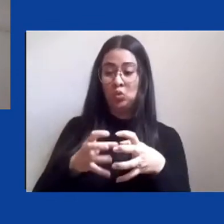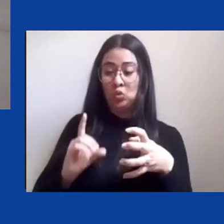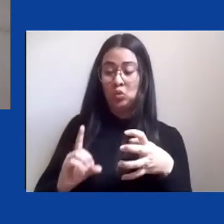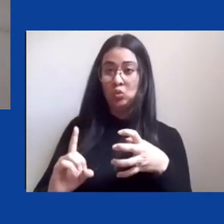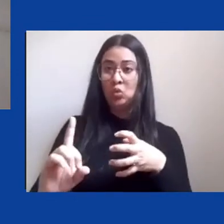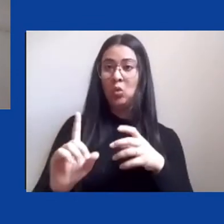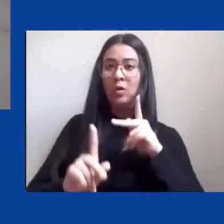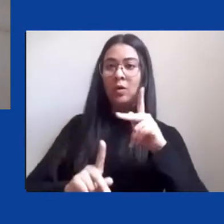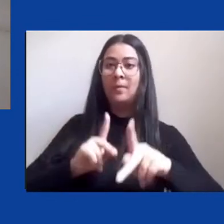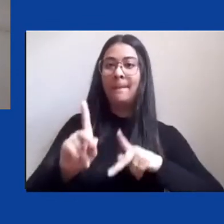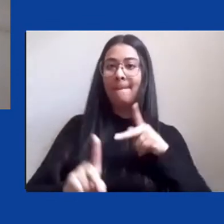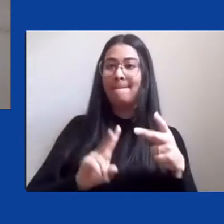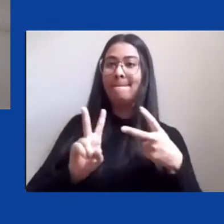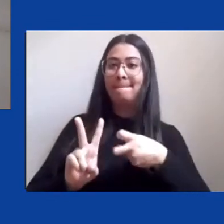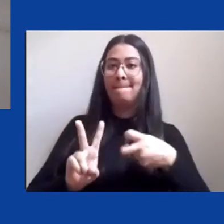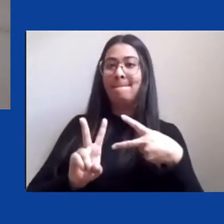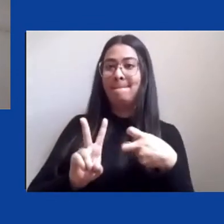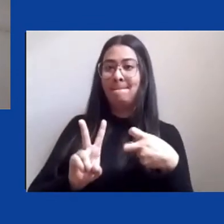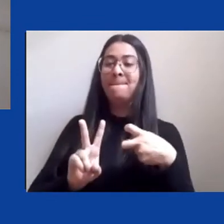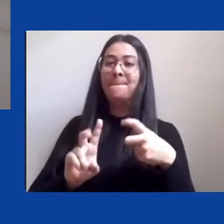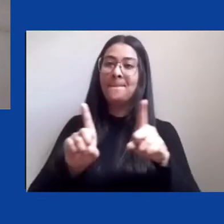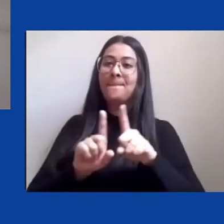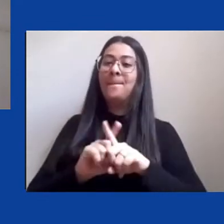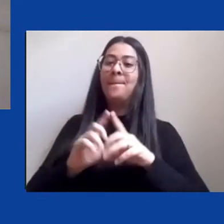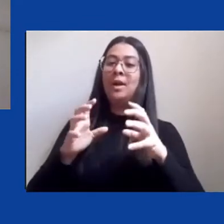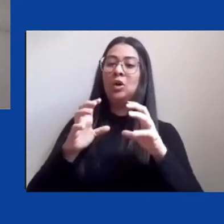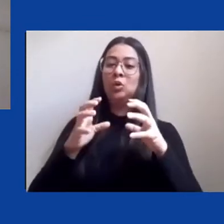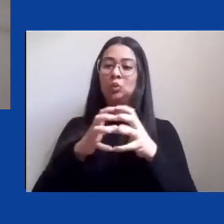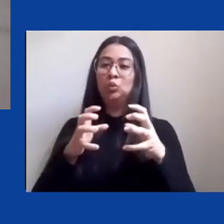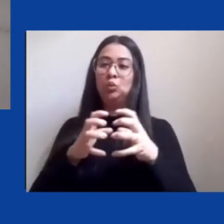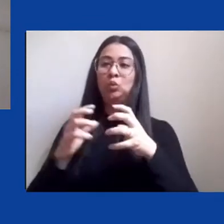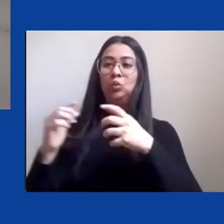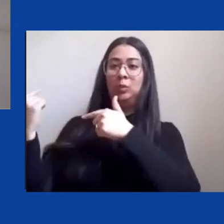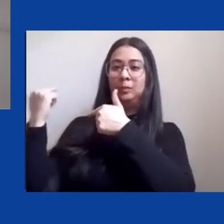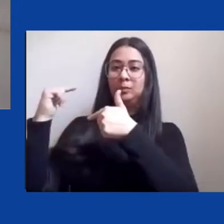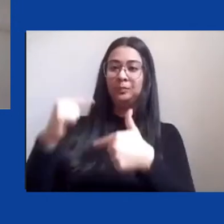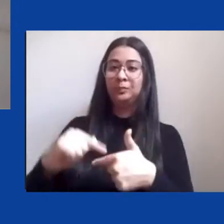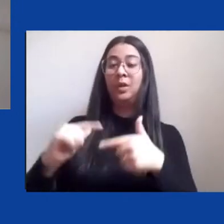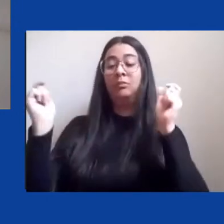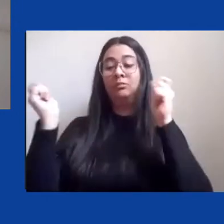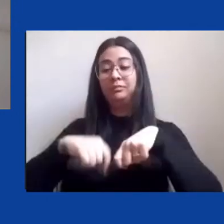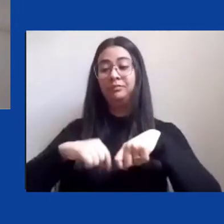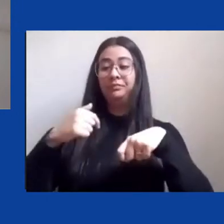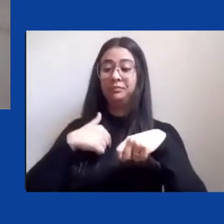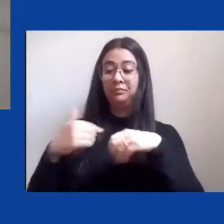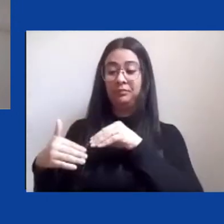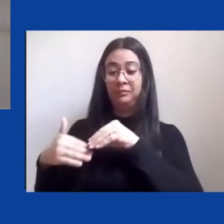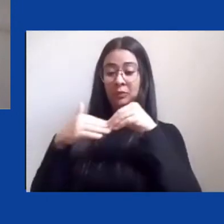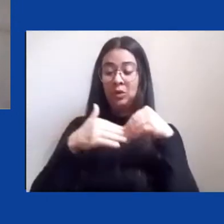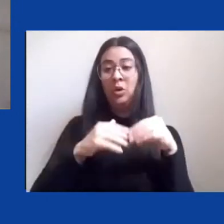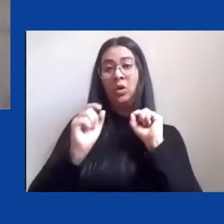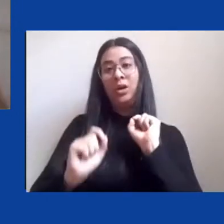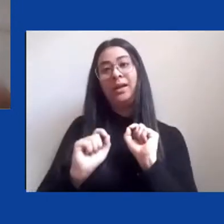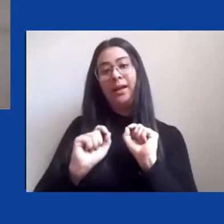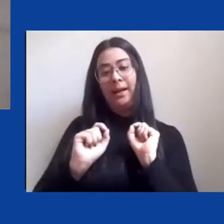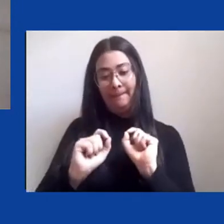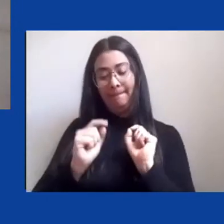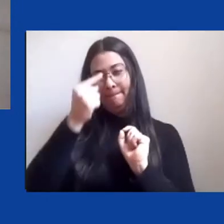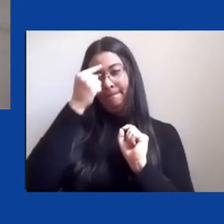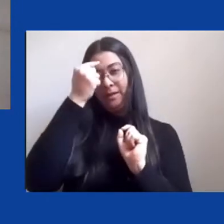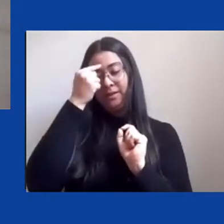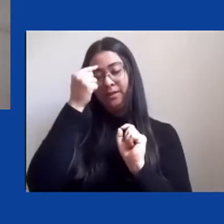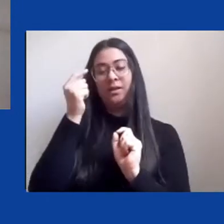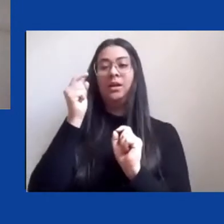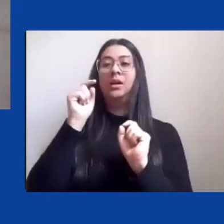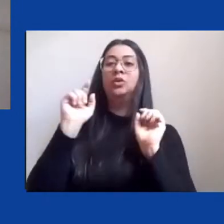indígenas e comunidades tradicionais traz aí essa necessidade de se pensar uma legislação que possa atender as